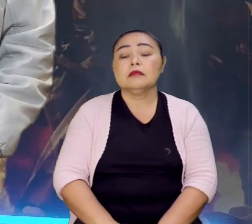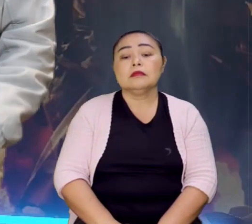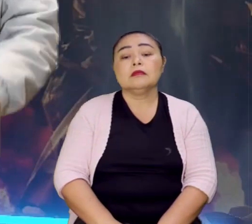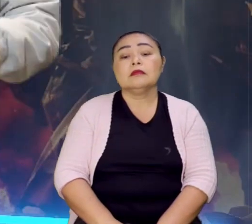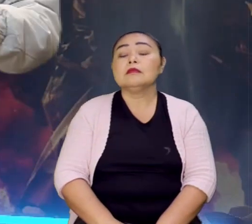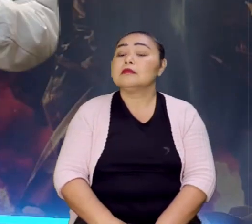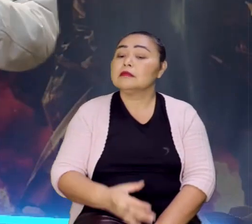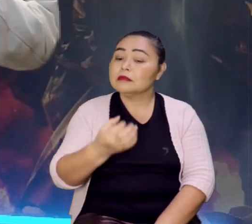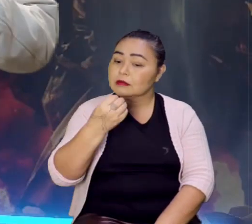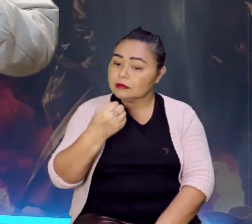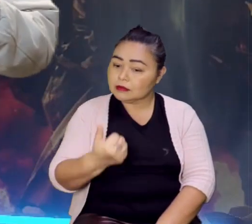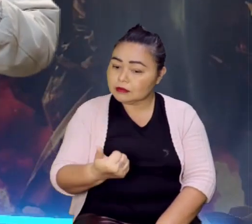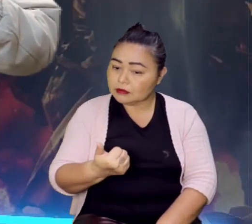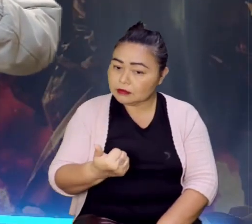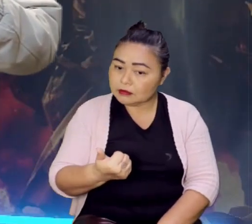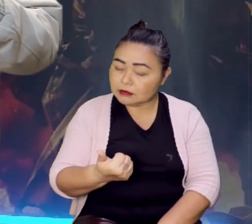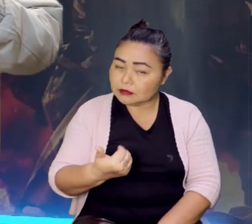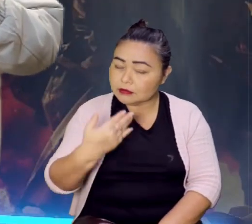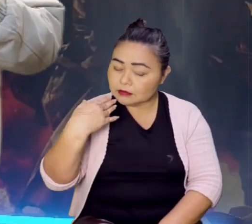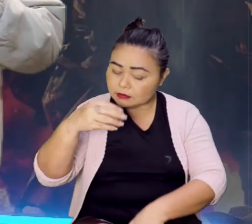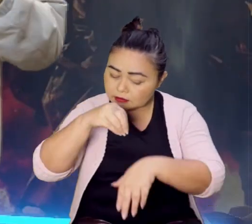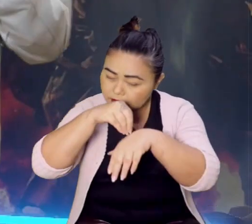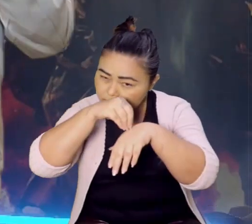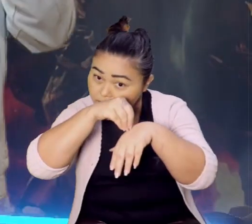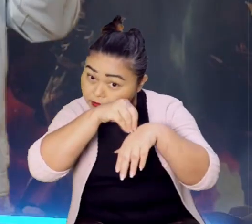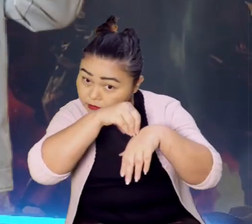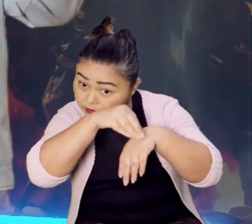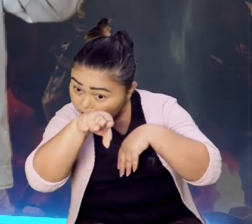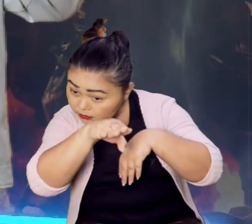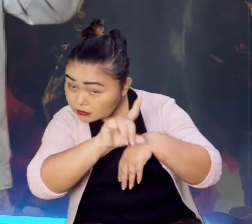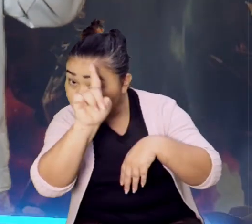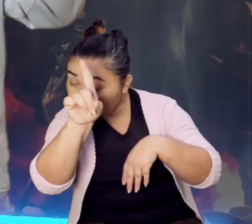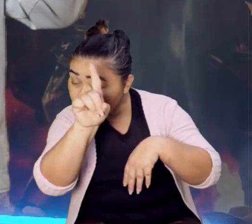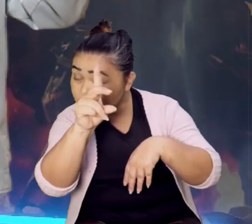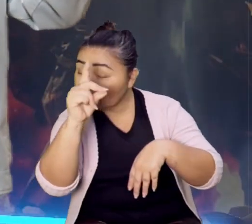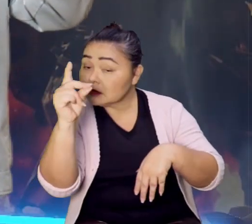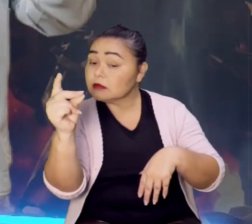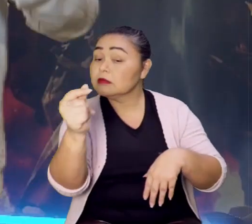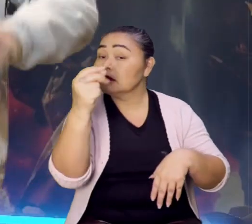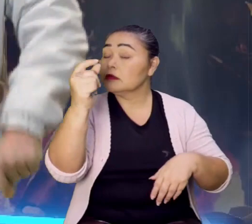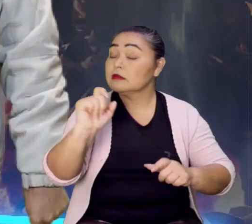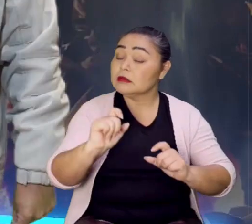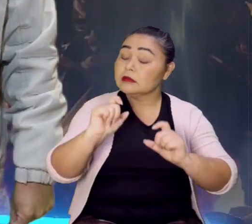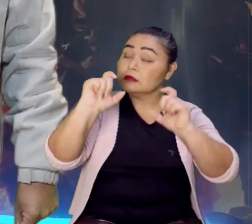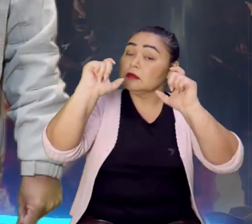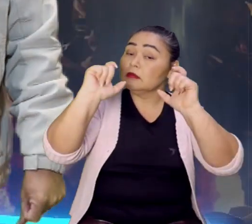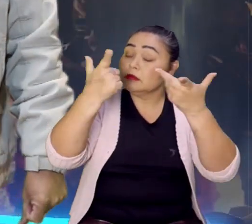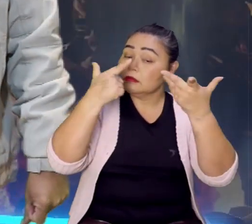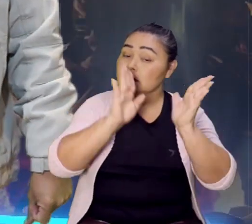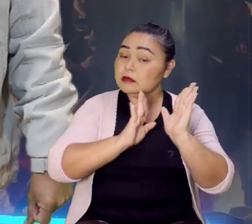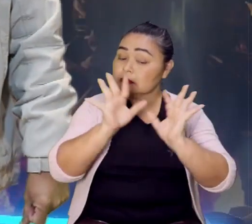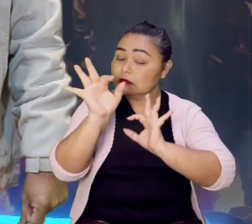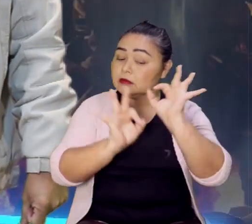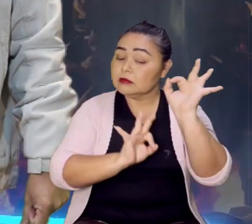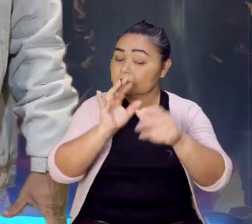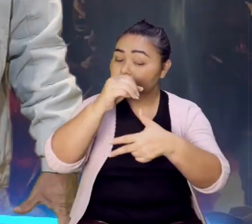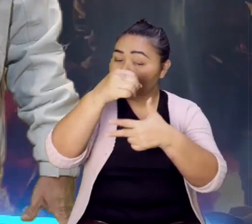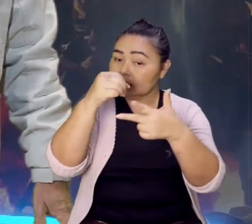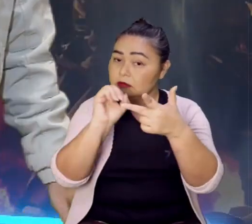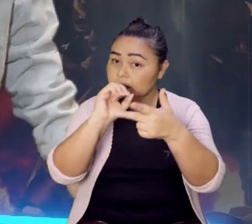Tá bom? Isso é só um bizu para vocês já começarem, ó, se preparar para o Enem, que é ano que vem.